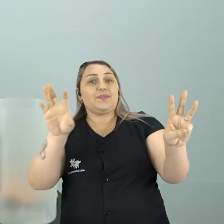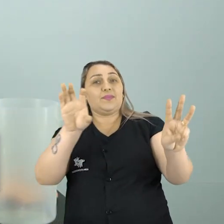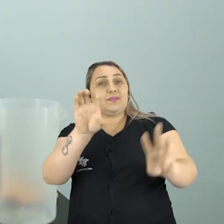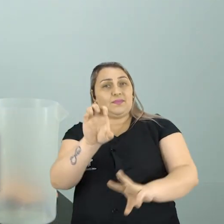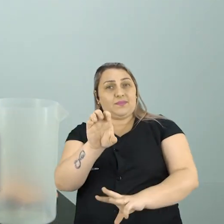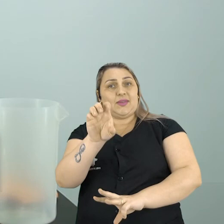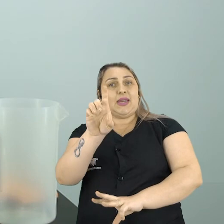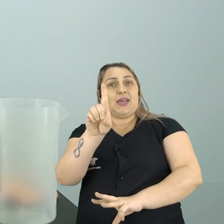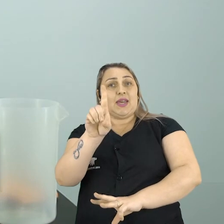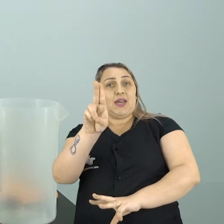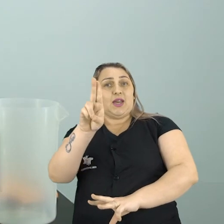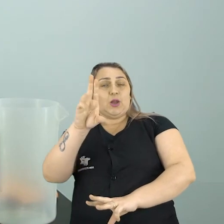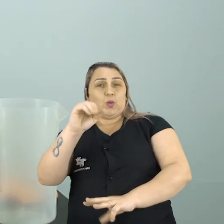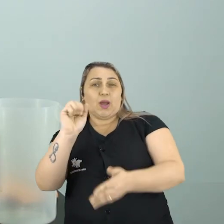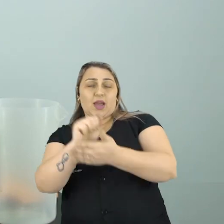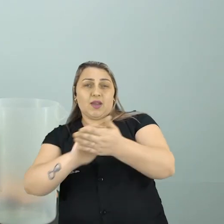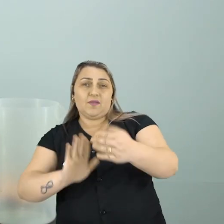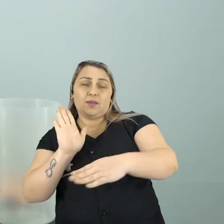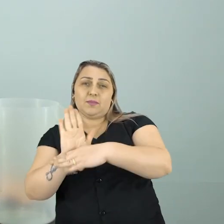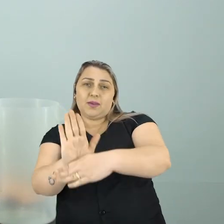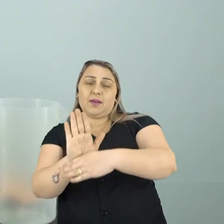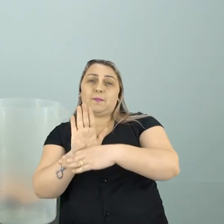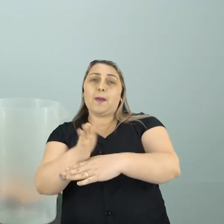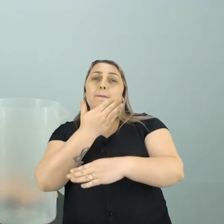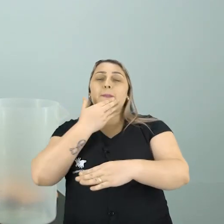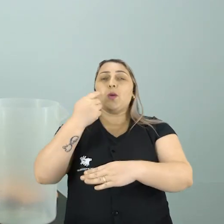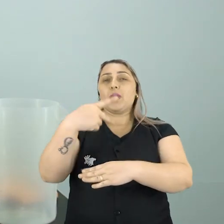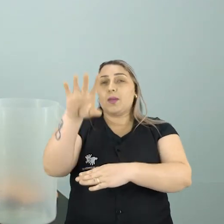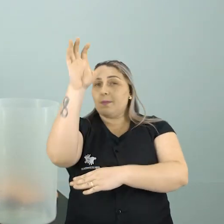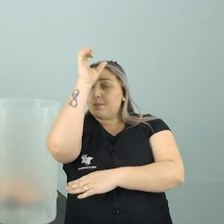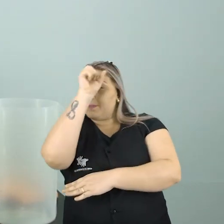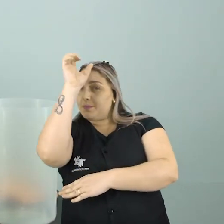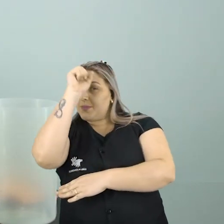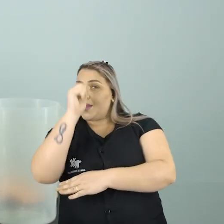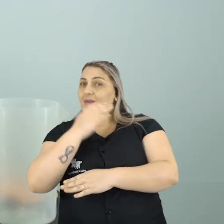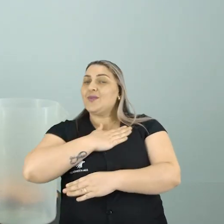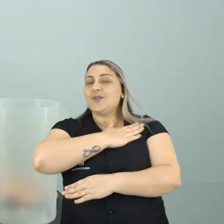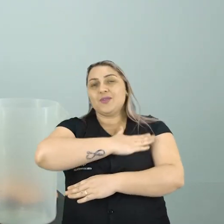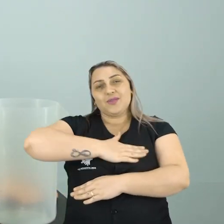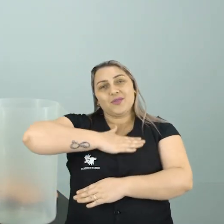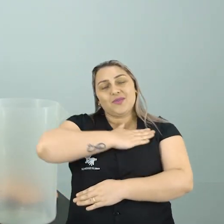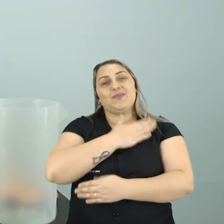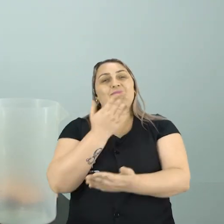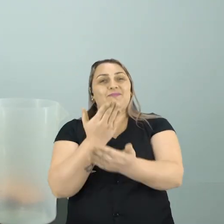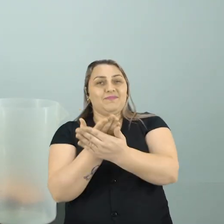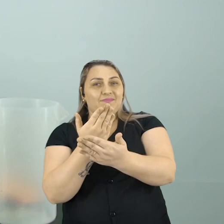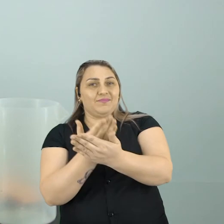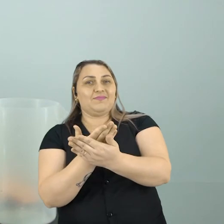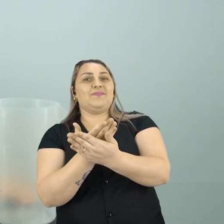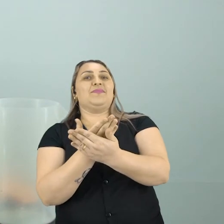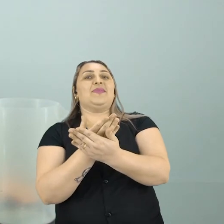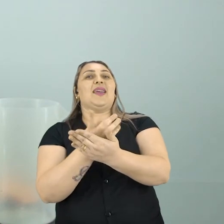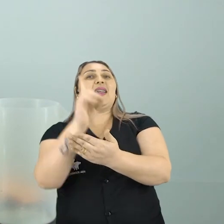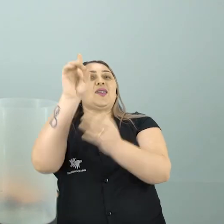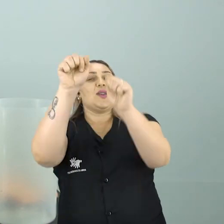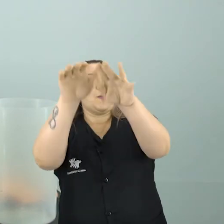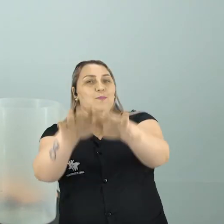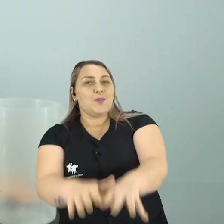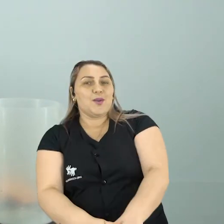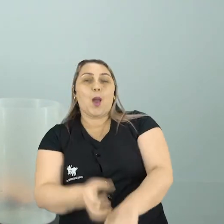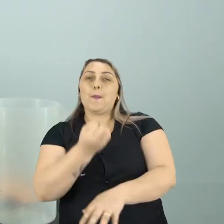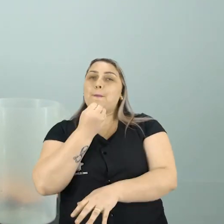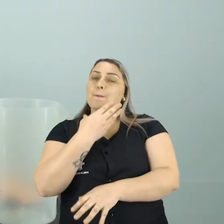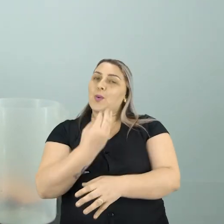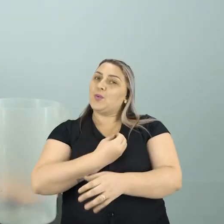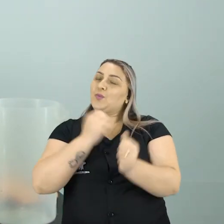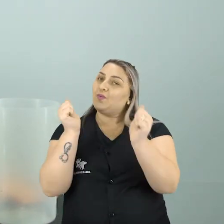vai encontrar Atividades de apoio Para melhorar O teu aprendizado Viu Gostei muito Dessa aula Fica com Deus Foi muito